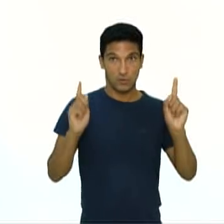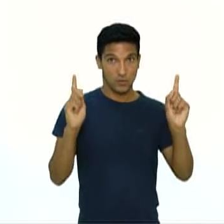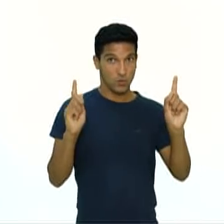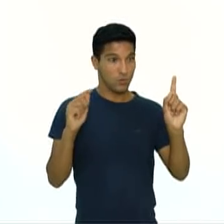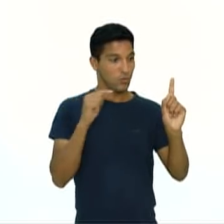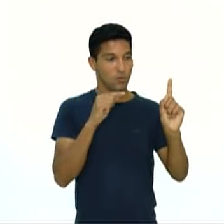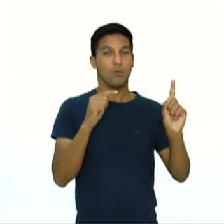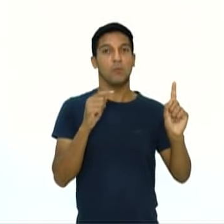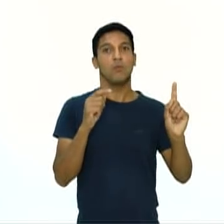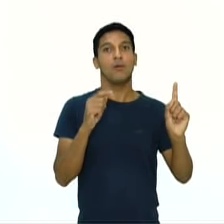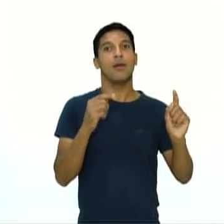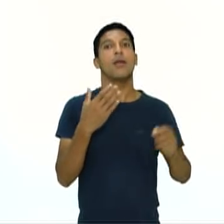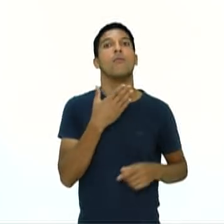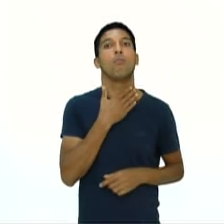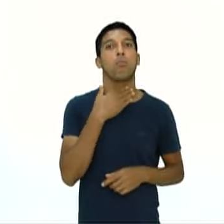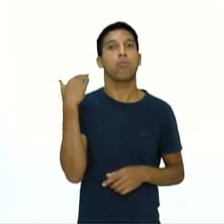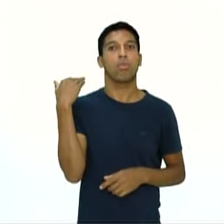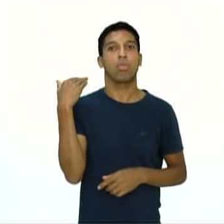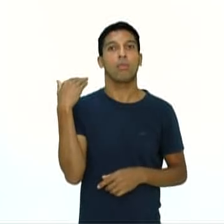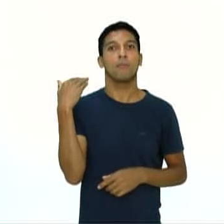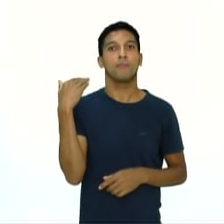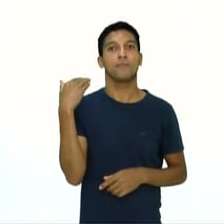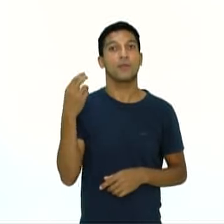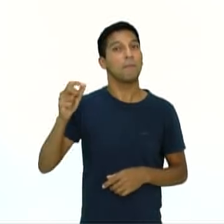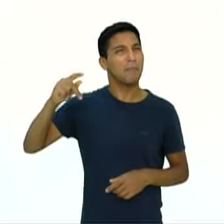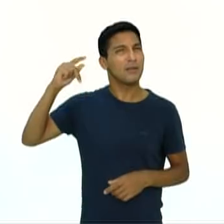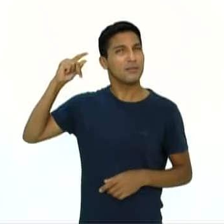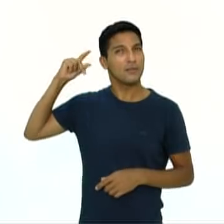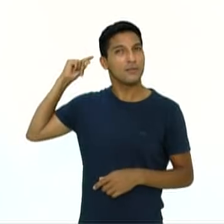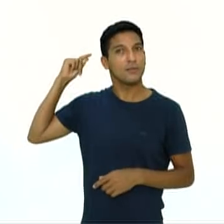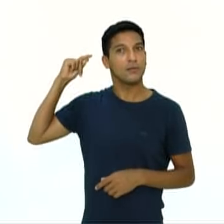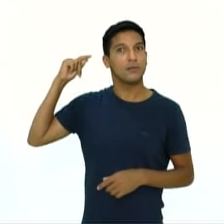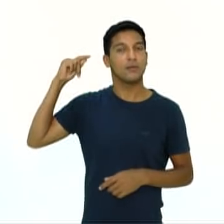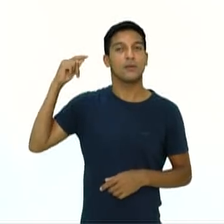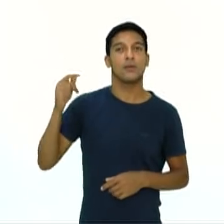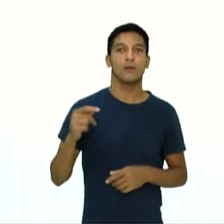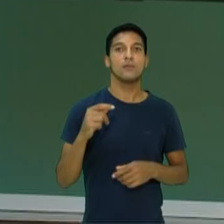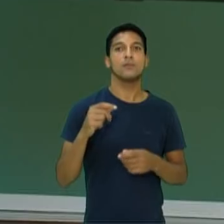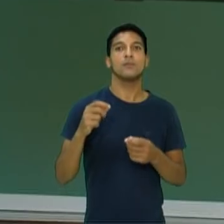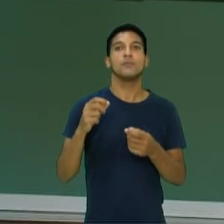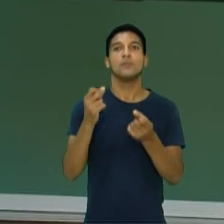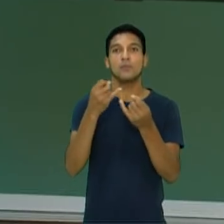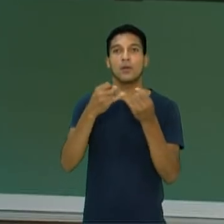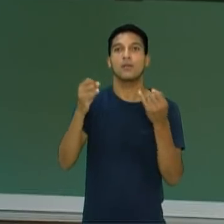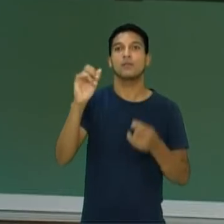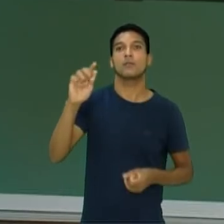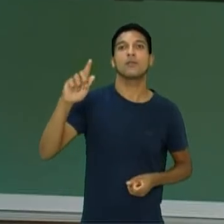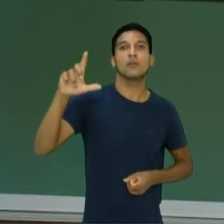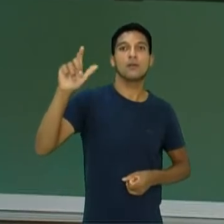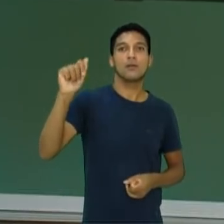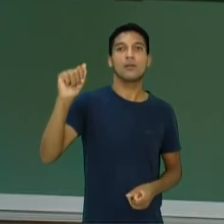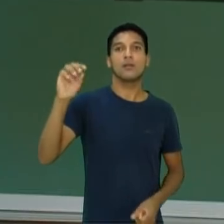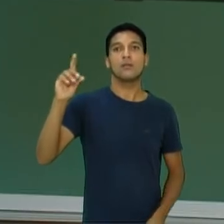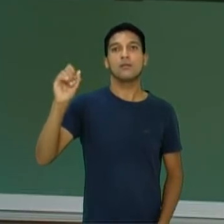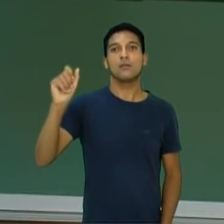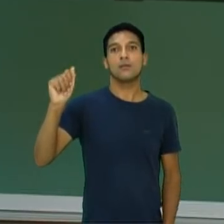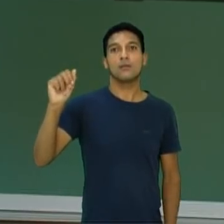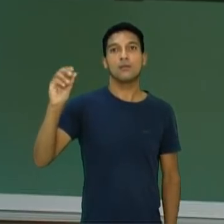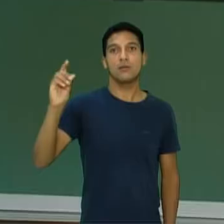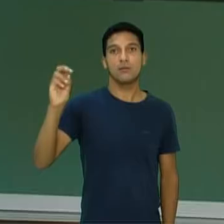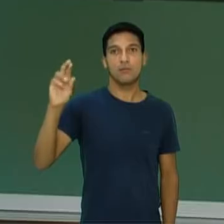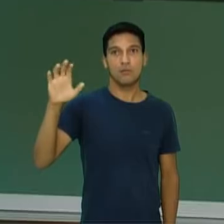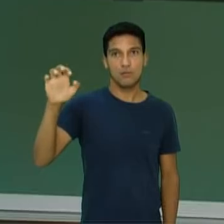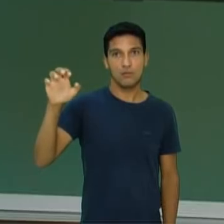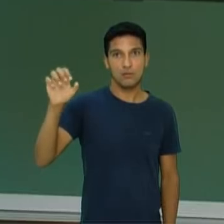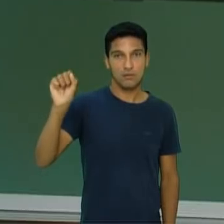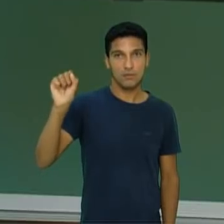lutadores, né? O que acontecia mais ou menos com os gladiadores, né? Só que os gladiadores usavam armas. Aqui era